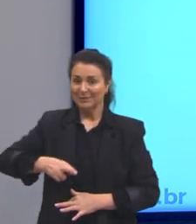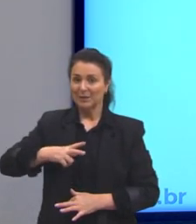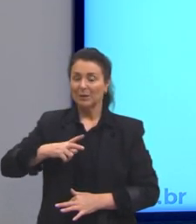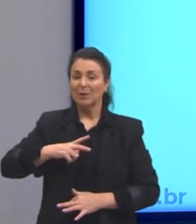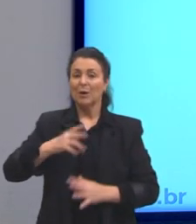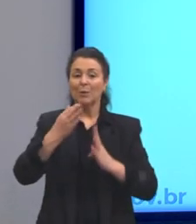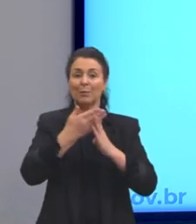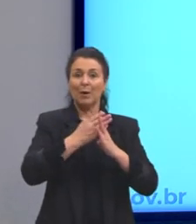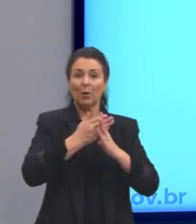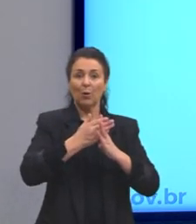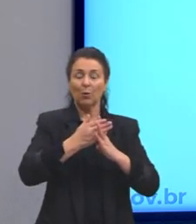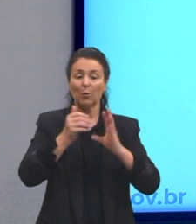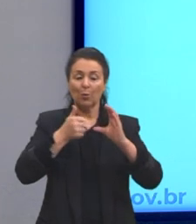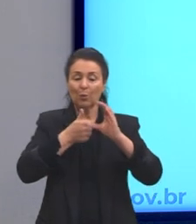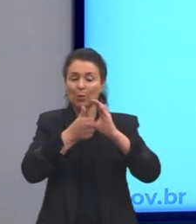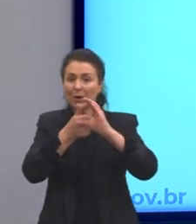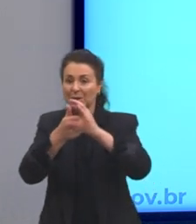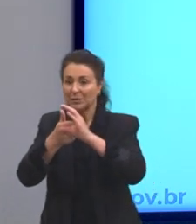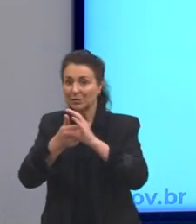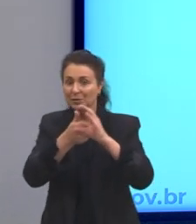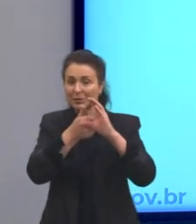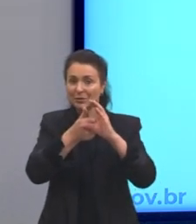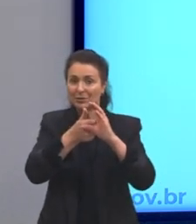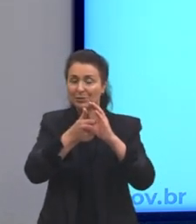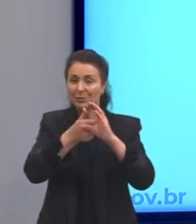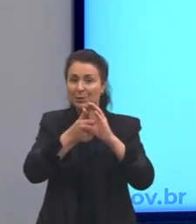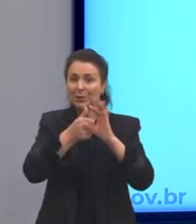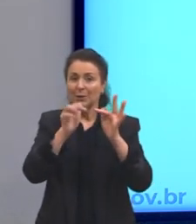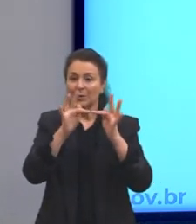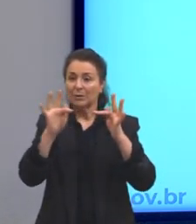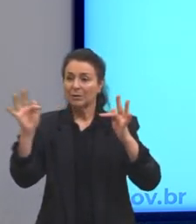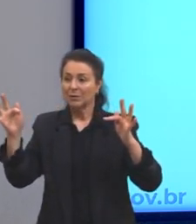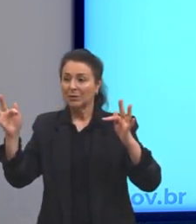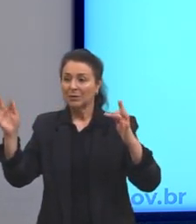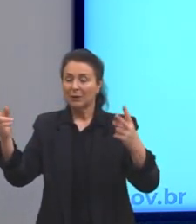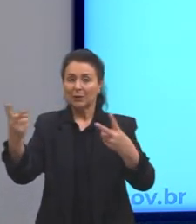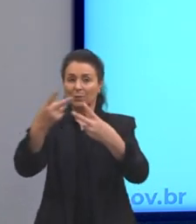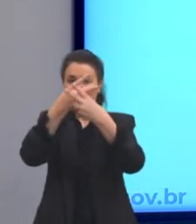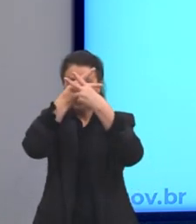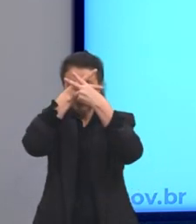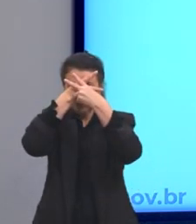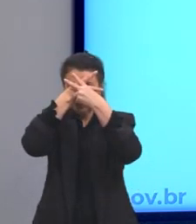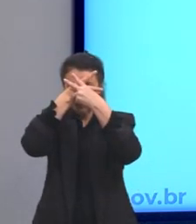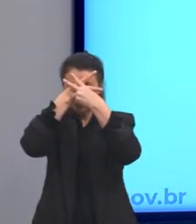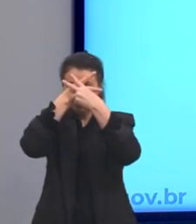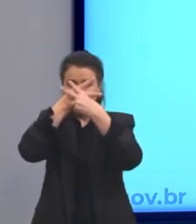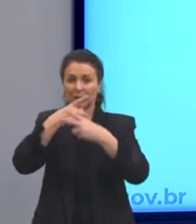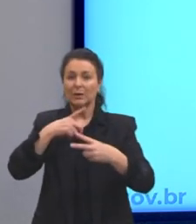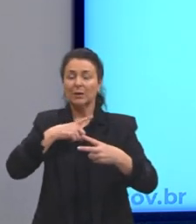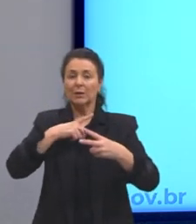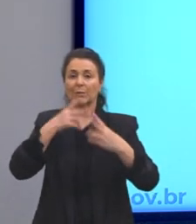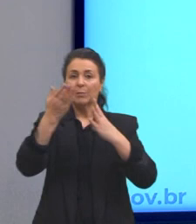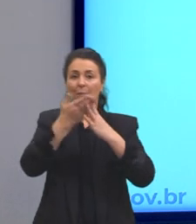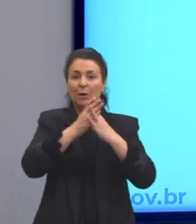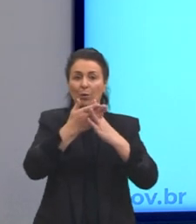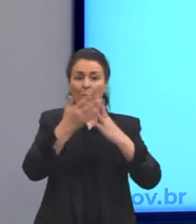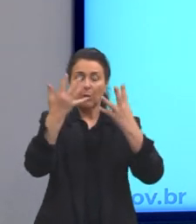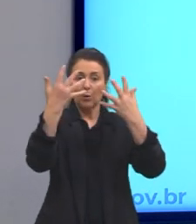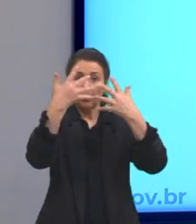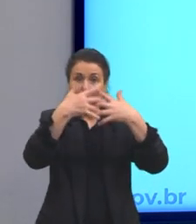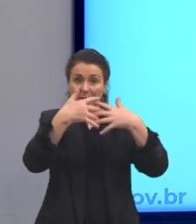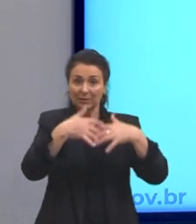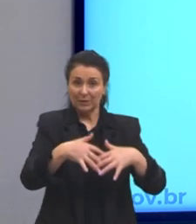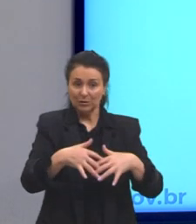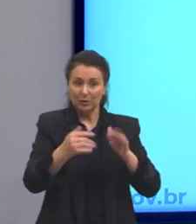cristianismo. No arcadismo, temos o paganismo. No barroco, temos o quê? Complexidade na exposição de